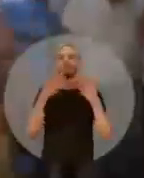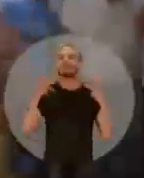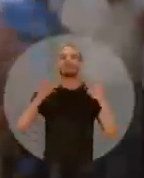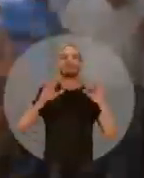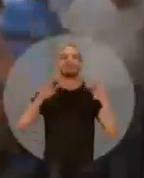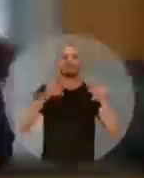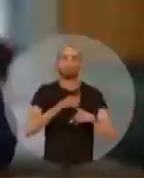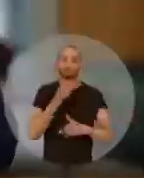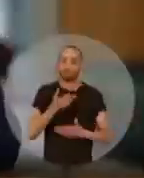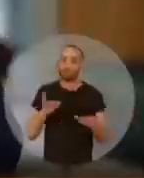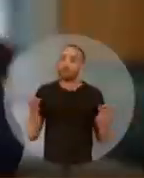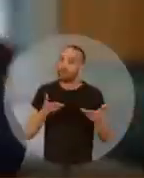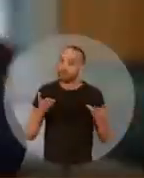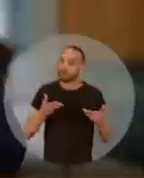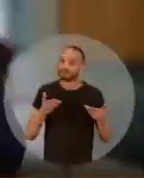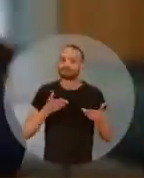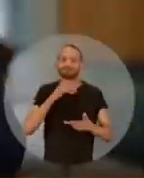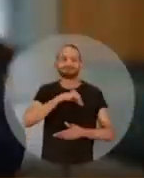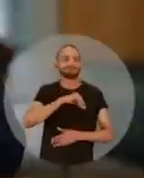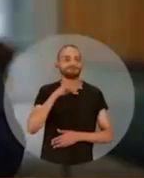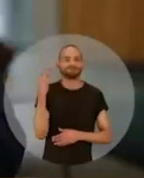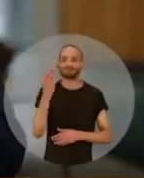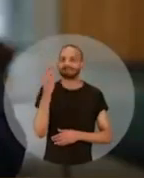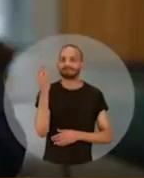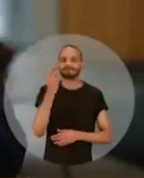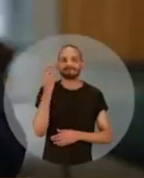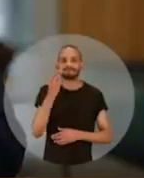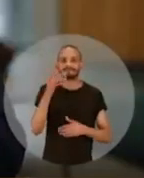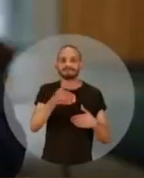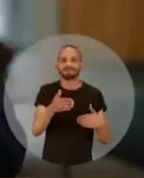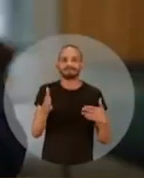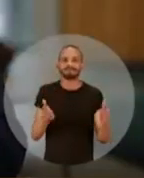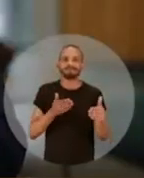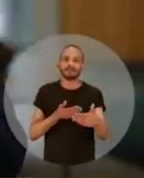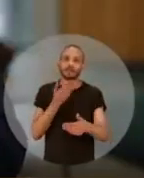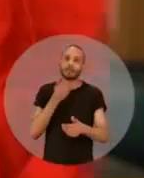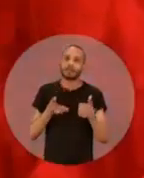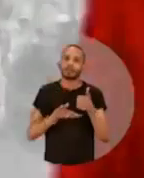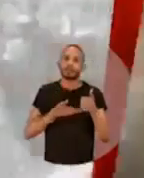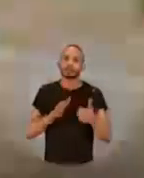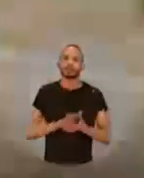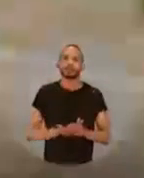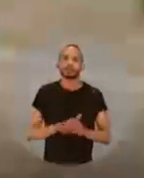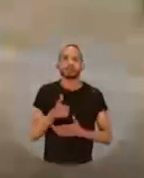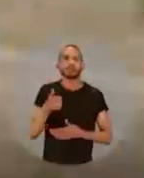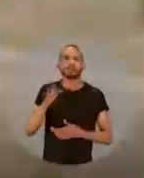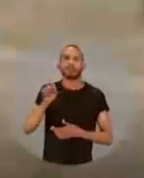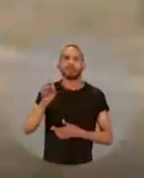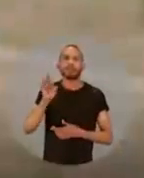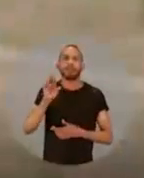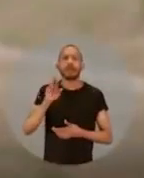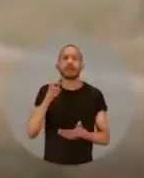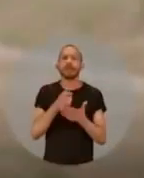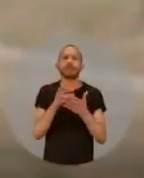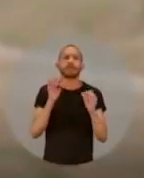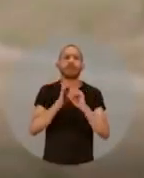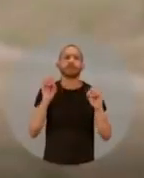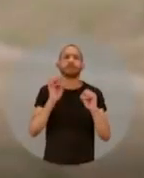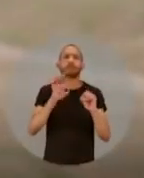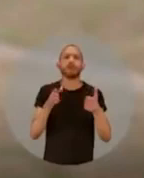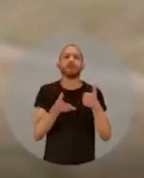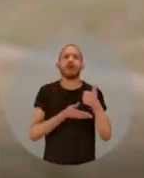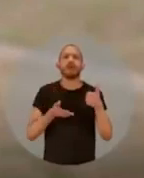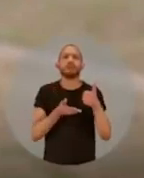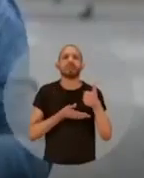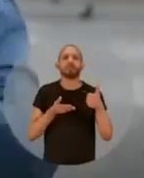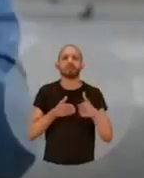para todos. Hoje, o salário mal dá para uma cesta básica. E 100 reais você não compra nada, né? Você compra o